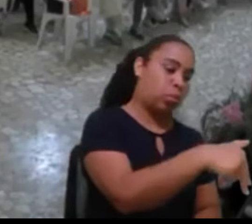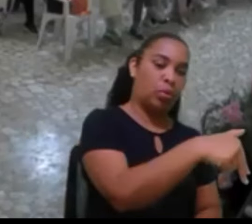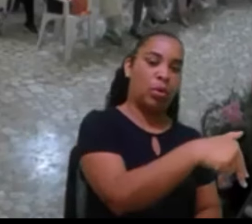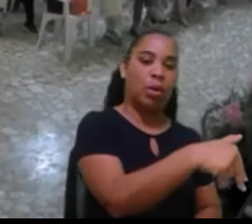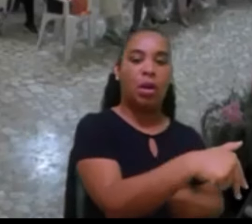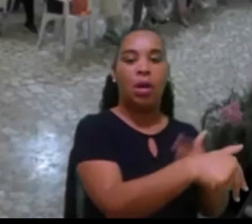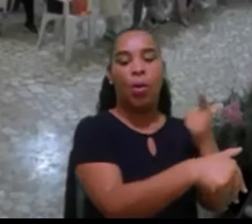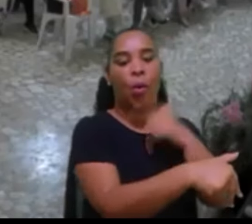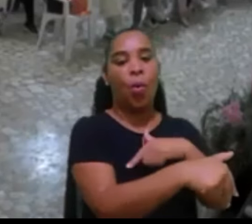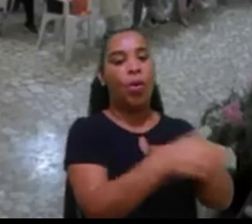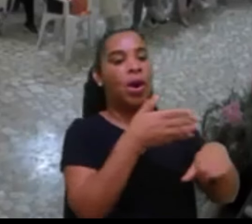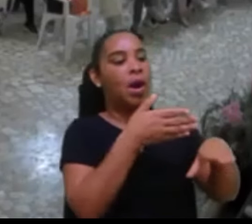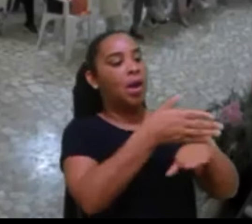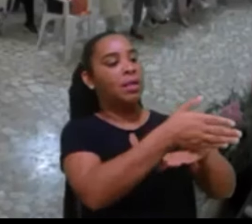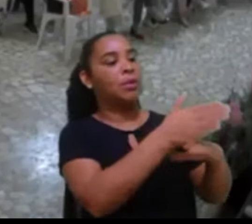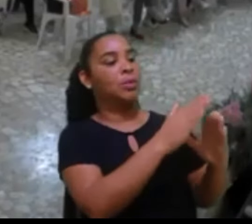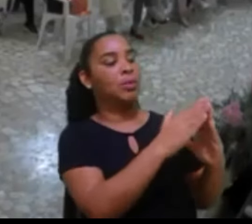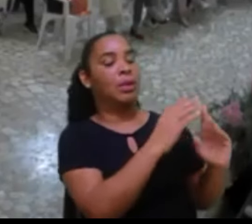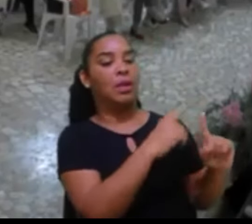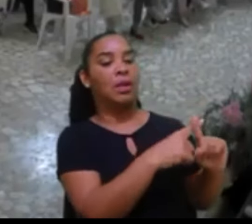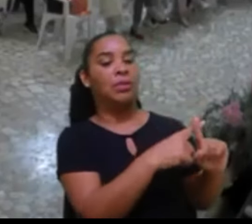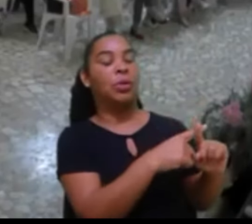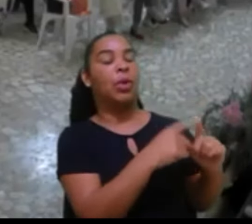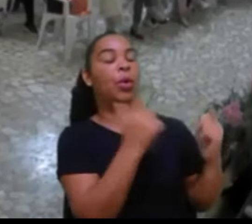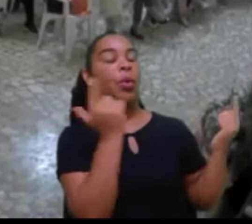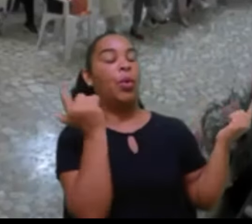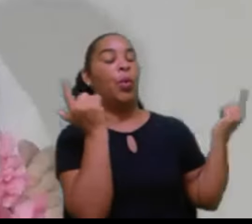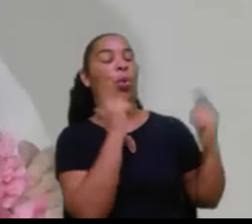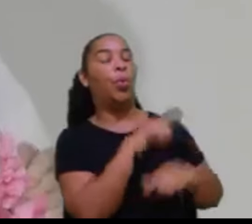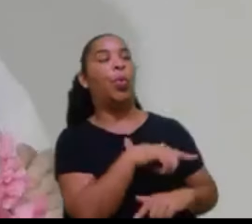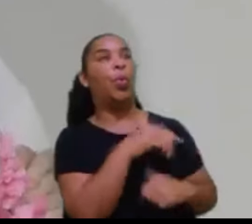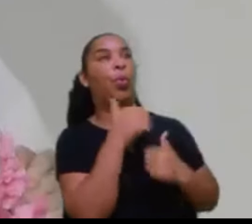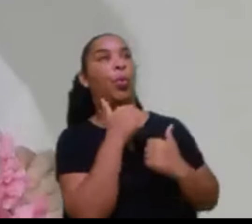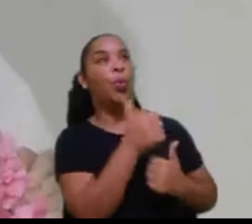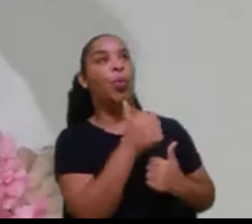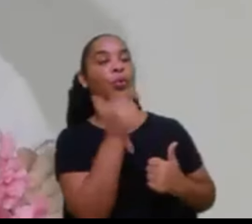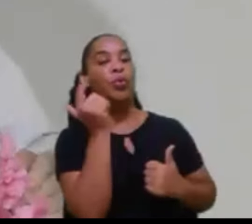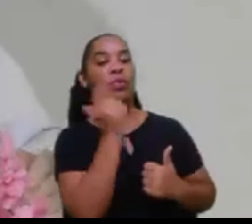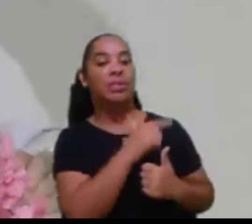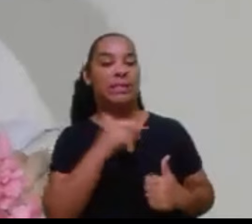E aí ele dizia assim, oba! Um salto desse merece um trago.